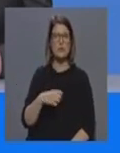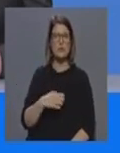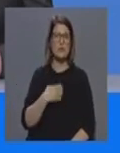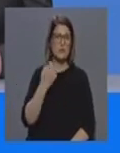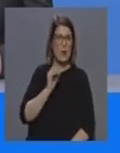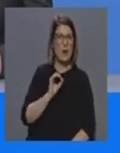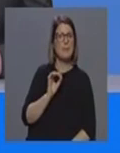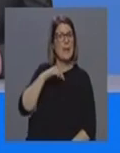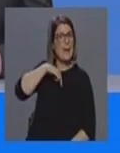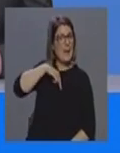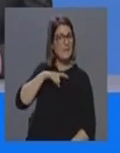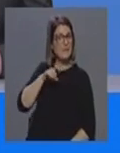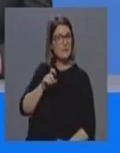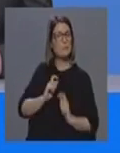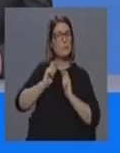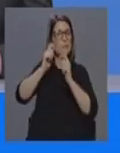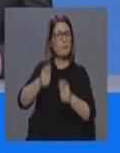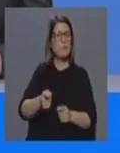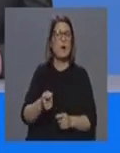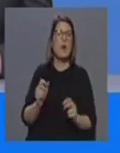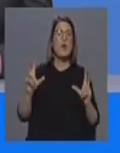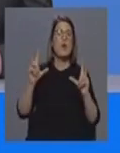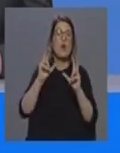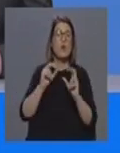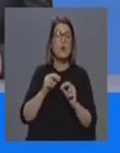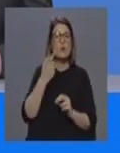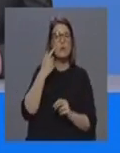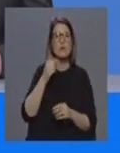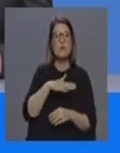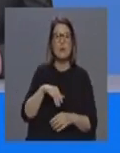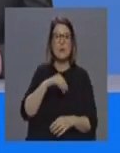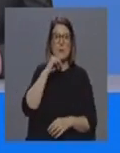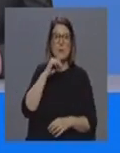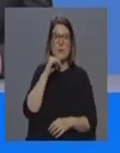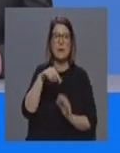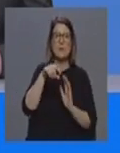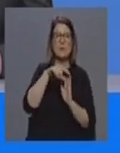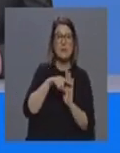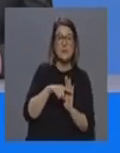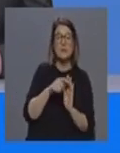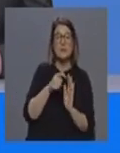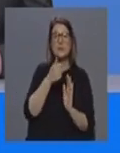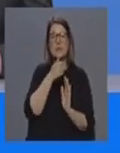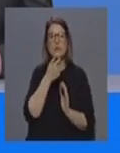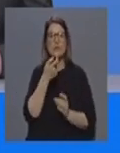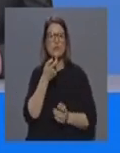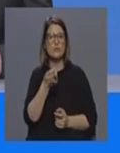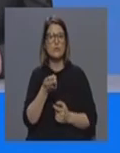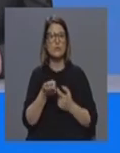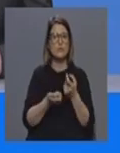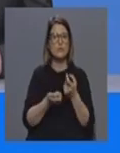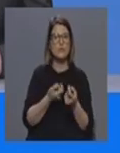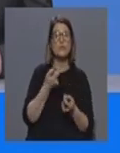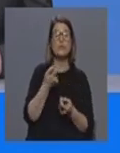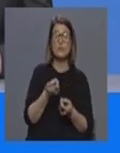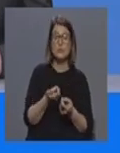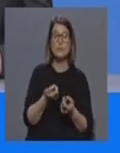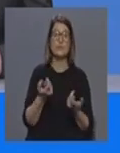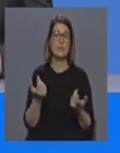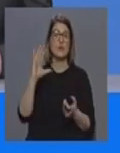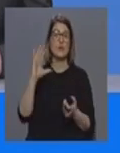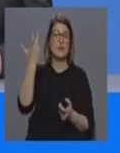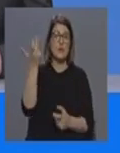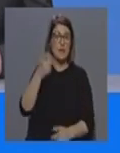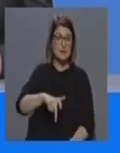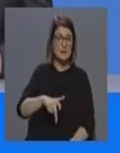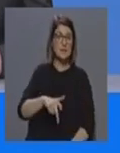conhecimento científico ainda sobre este vírus. As medidas vão sendo tomadas à medida que as situações vão ocorrendo.